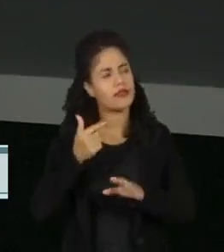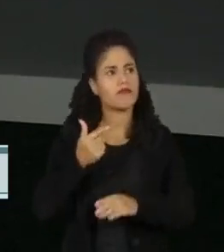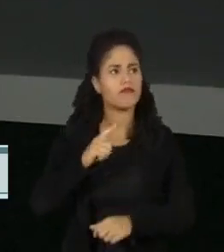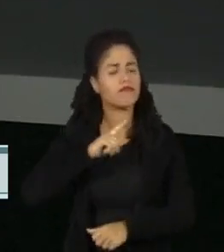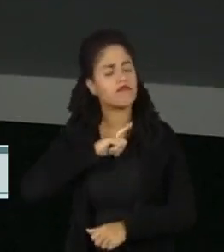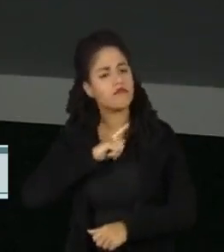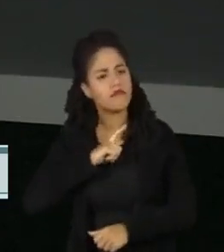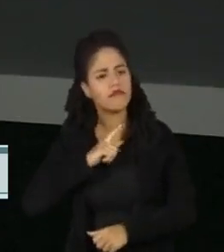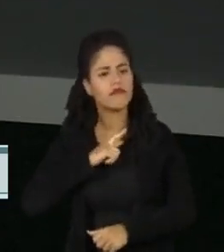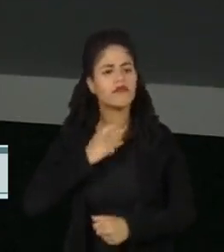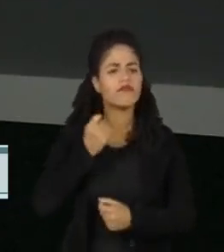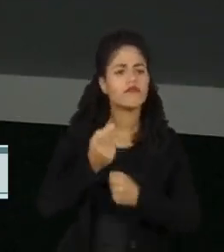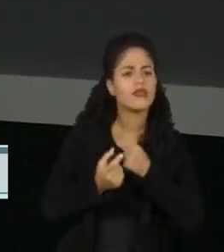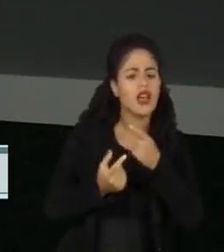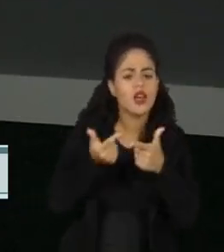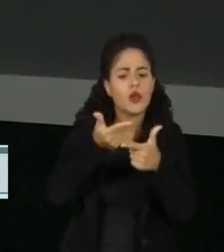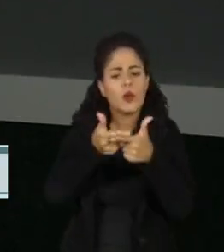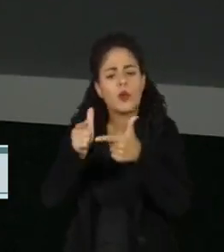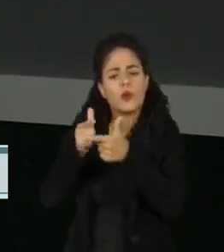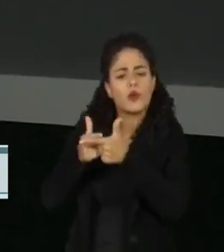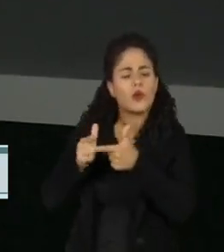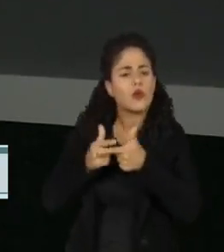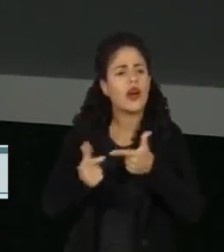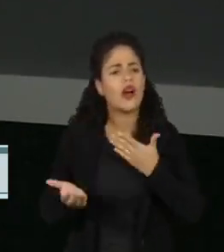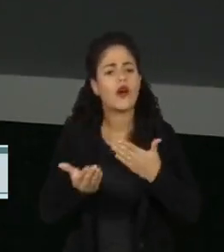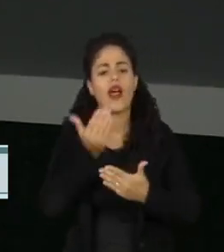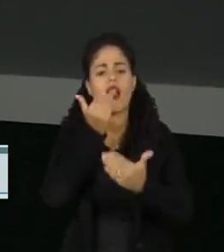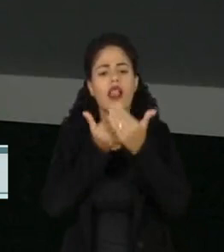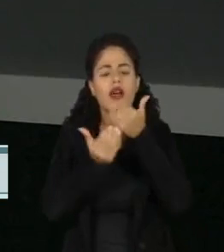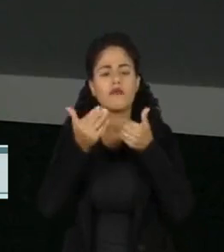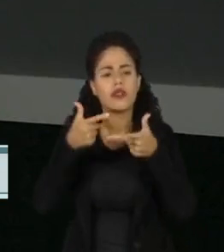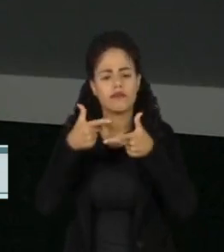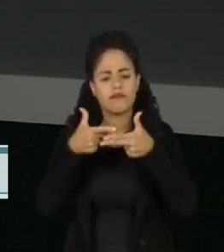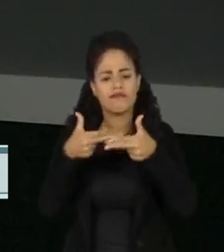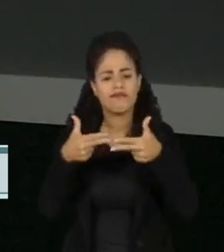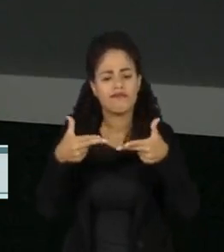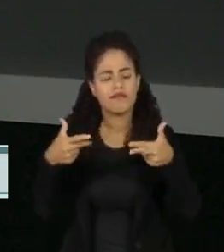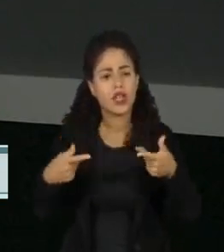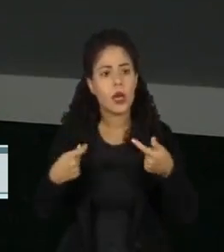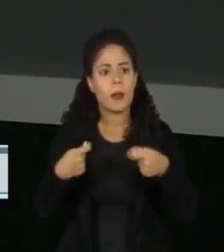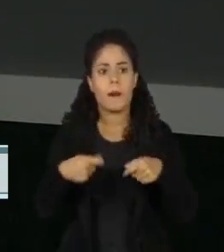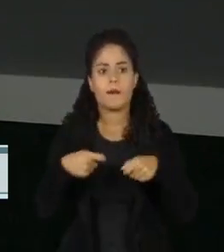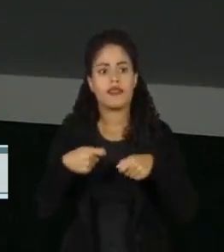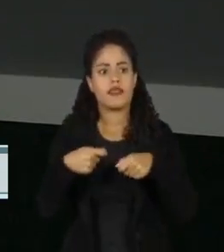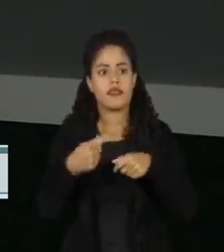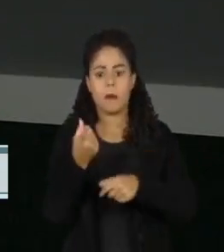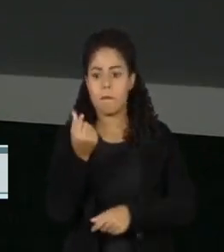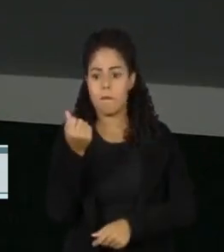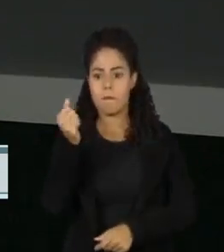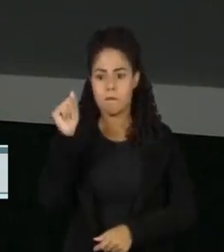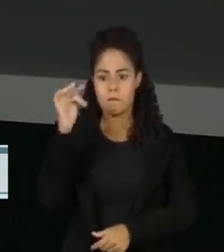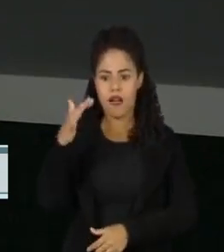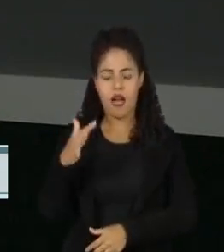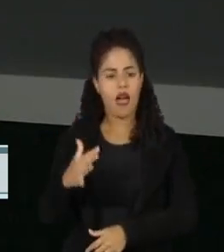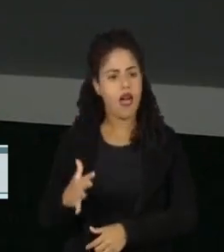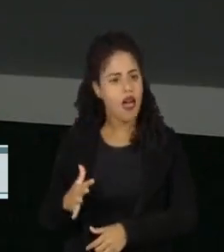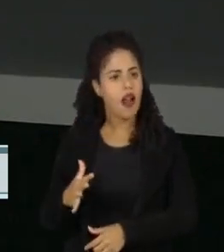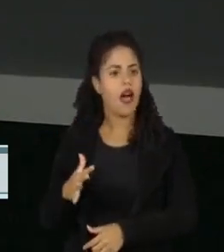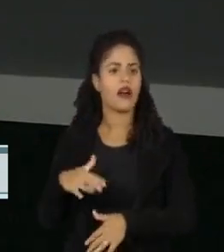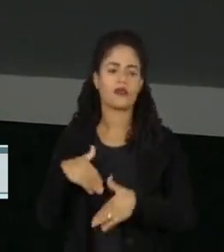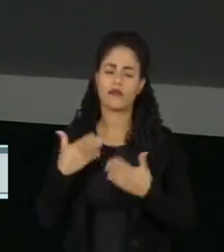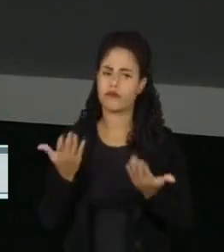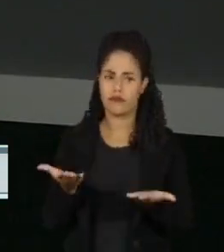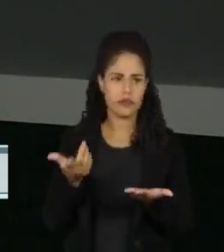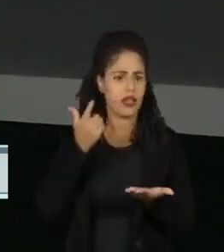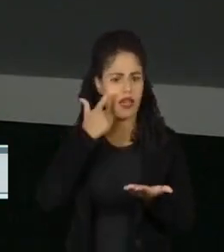de que, nos momentos de crise, os alimentos que deveriam ser os mais baratos seriam aqueles, pela lógica,